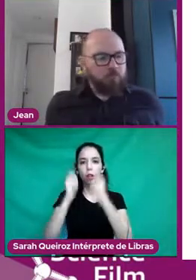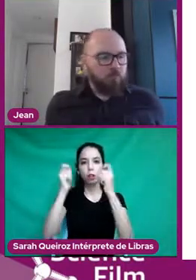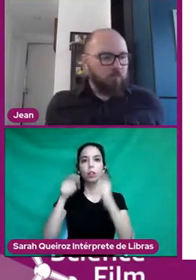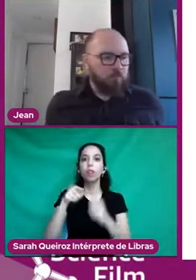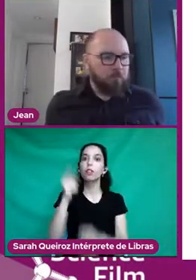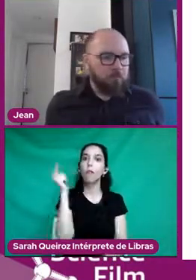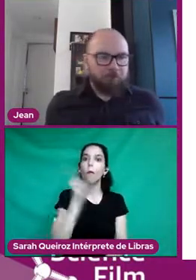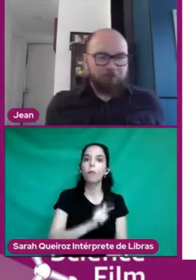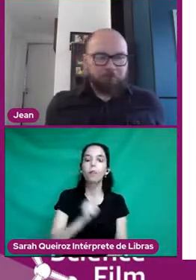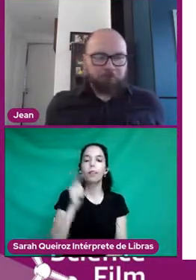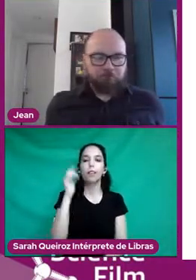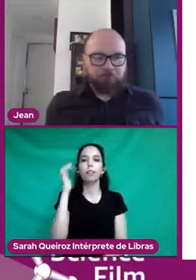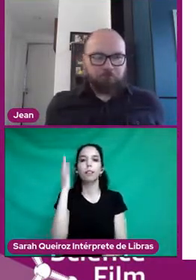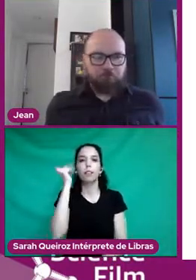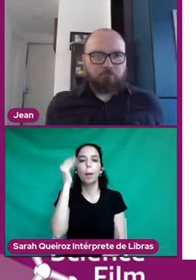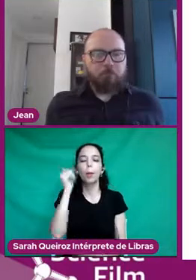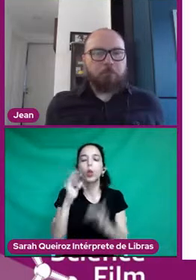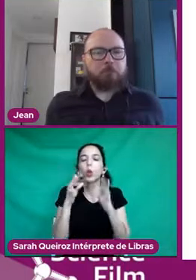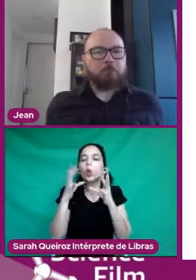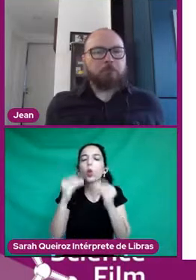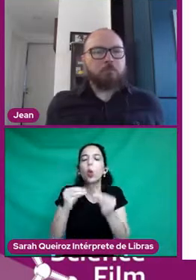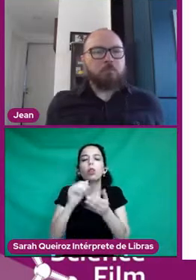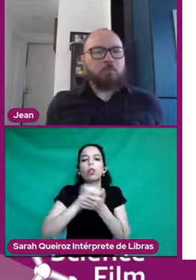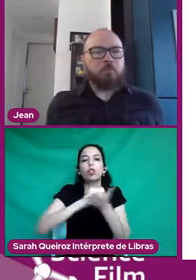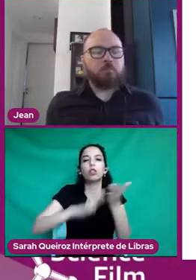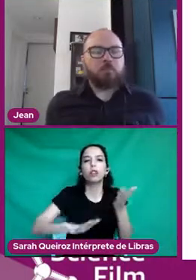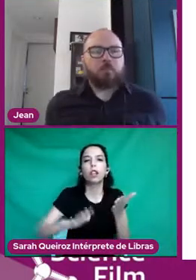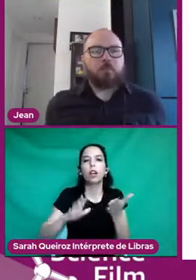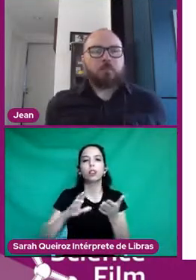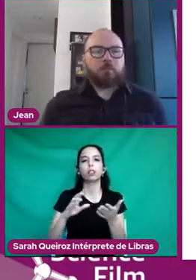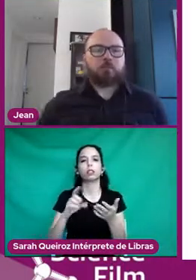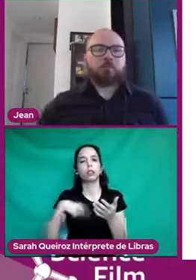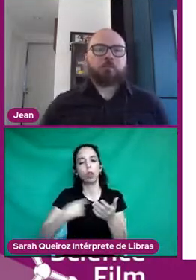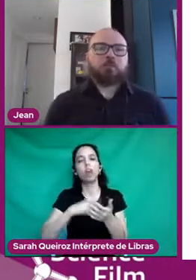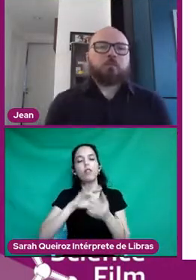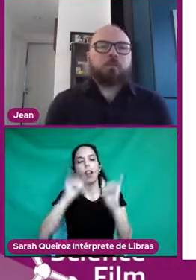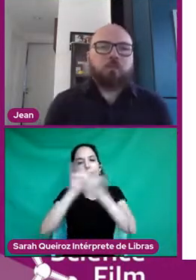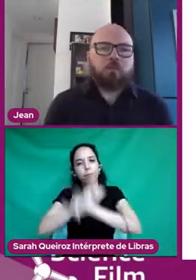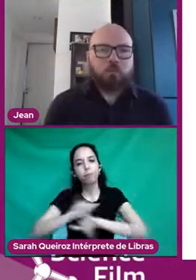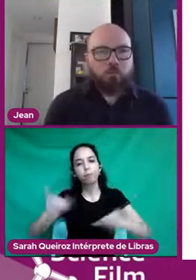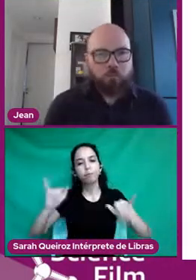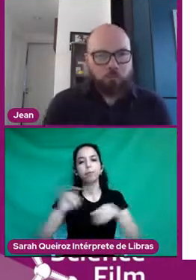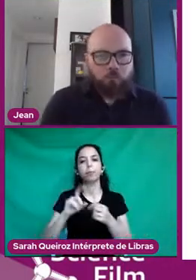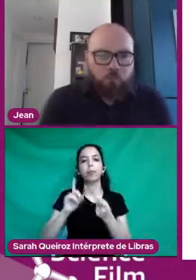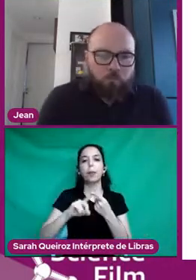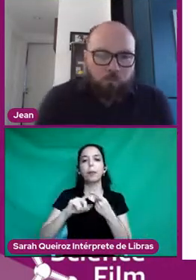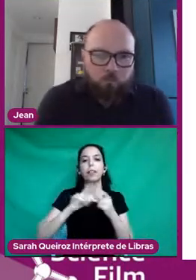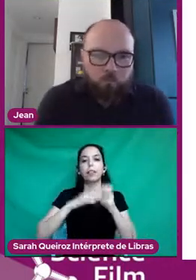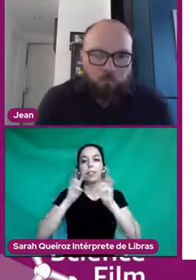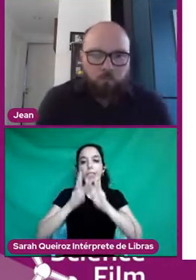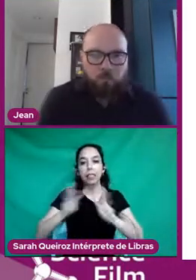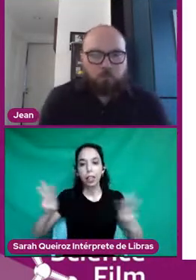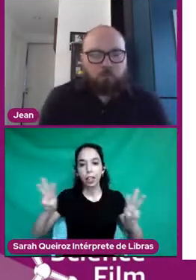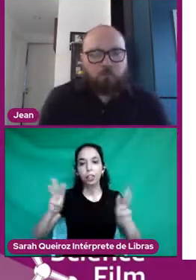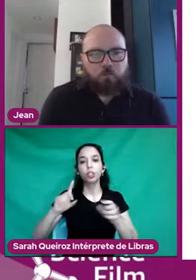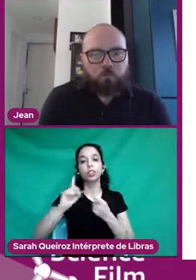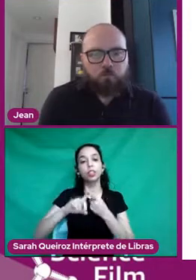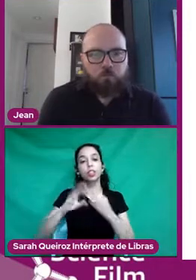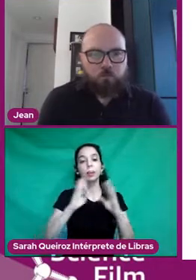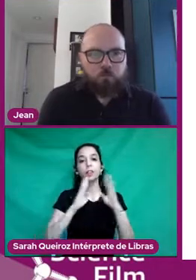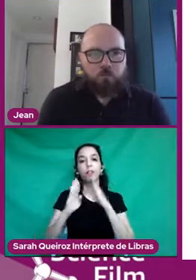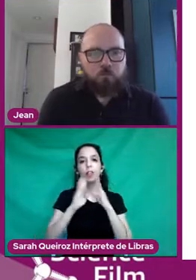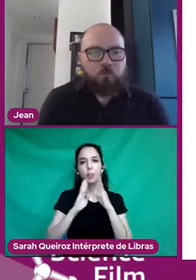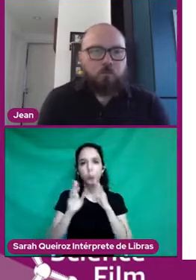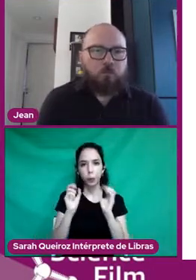realizando. Todas as semanas a gente vai estar informando os nossos assinantes. Temos o site do Science e também o Facebook,